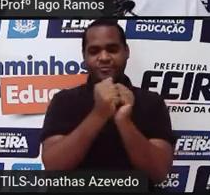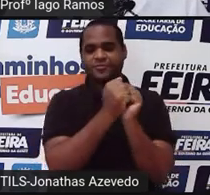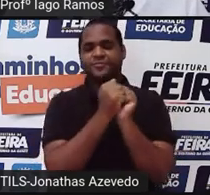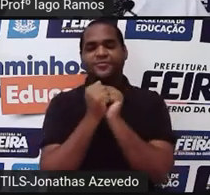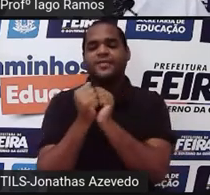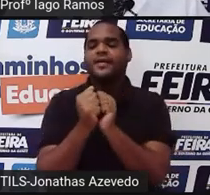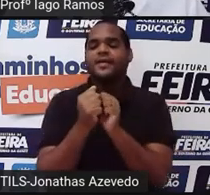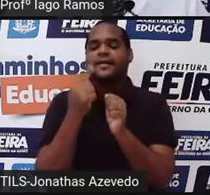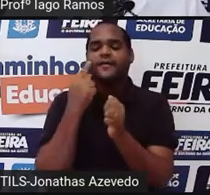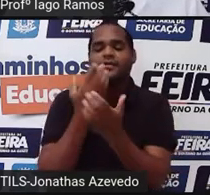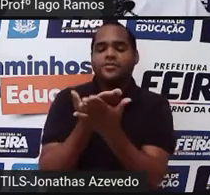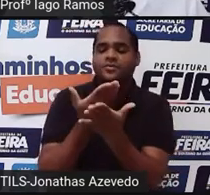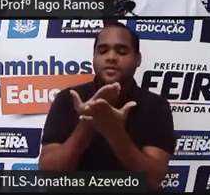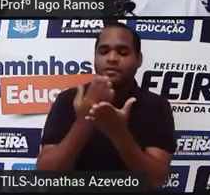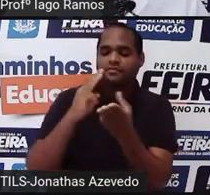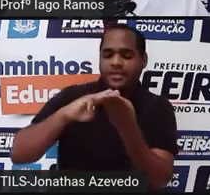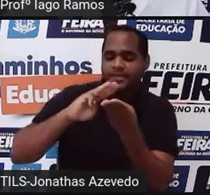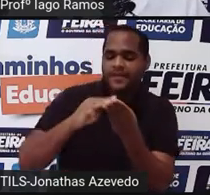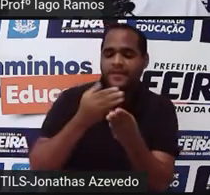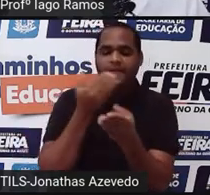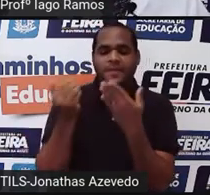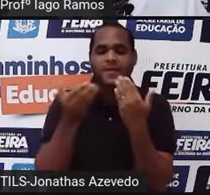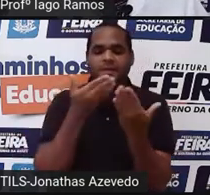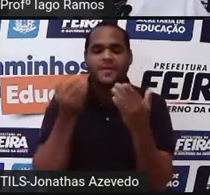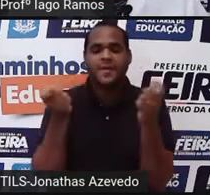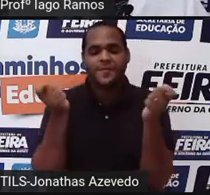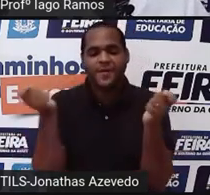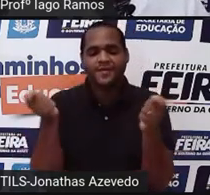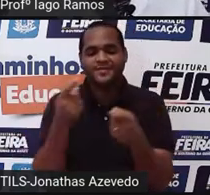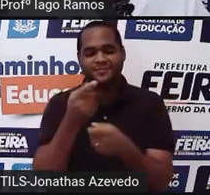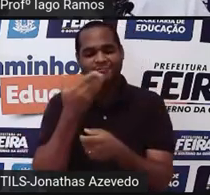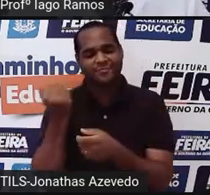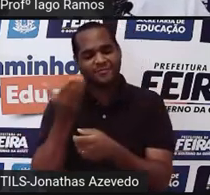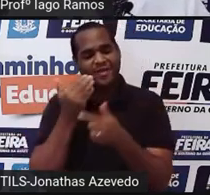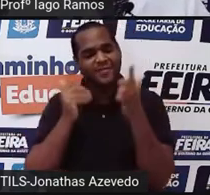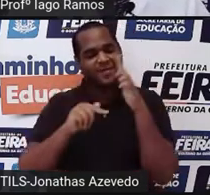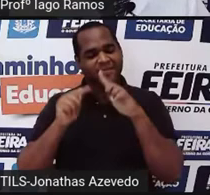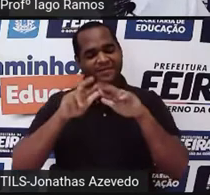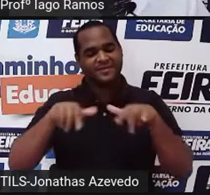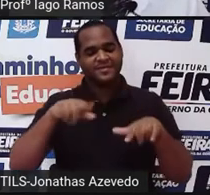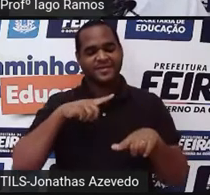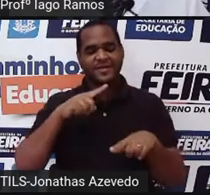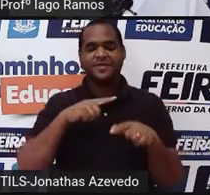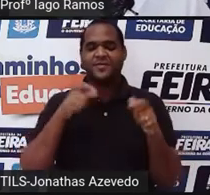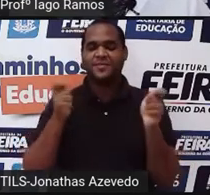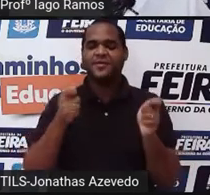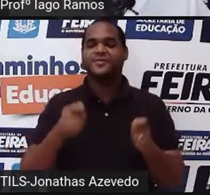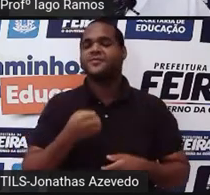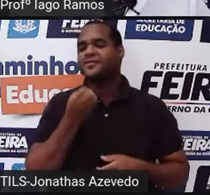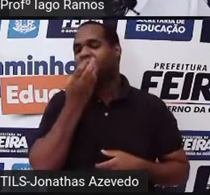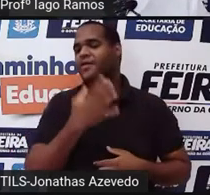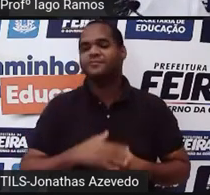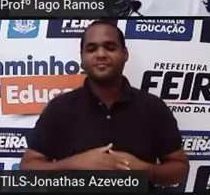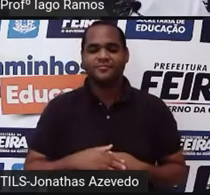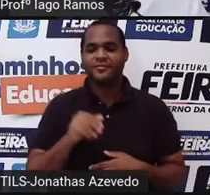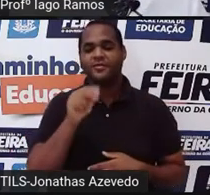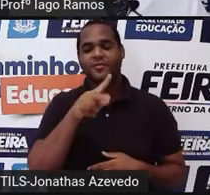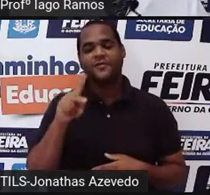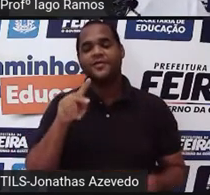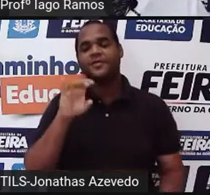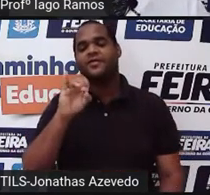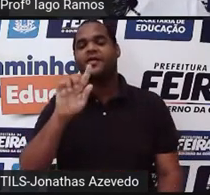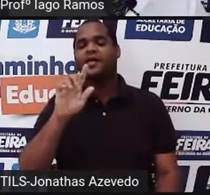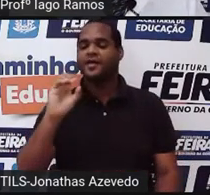matemática do melhor jeito que a gente conseguir fazer por aqui, tá bom? Então é isso aí. Bom, eu sou o professor Iago